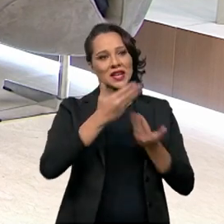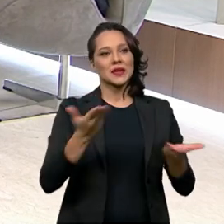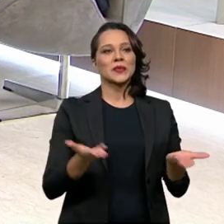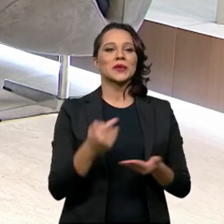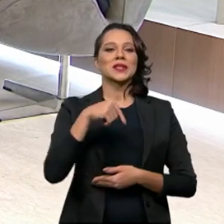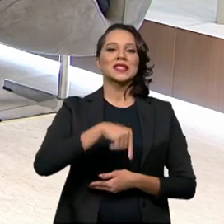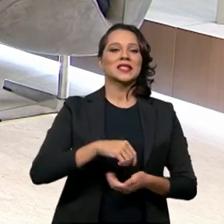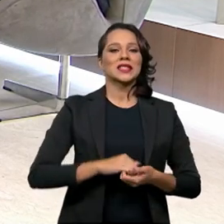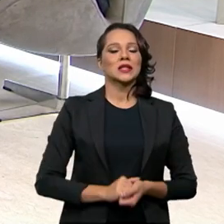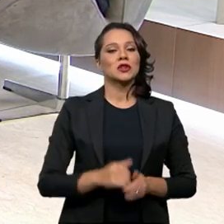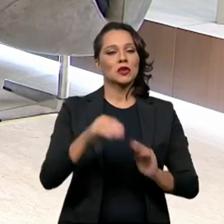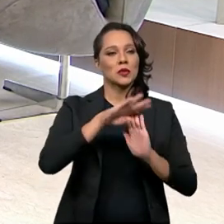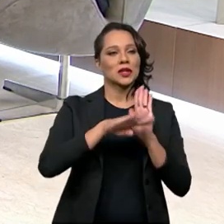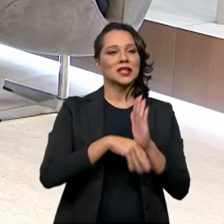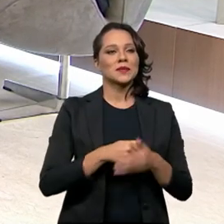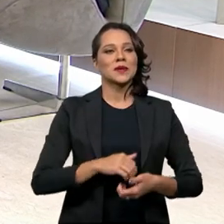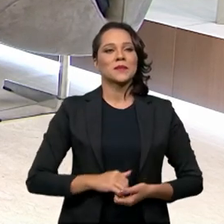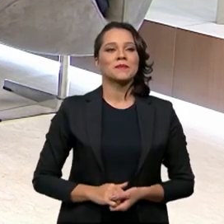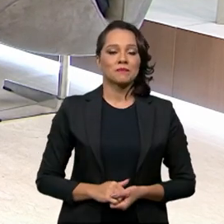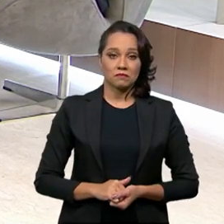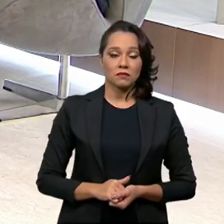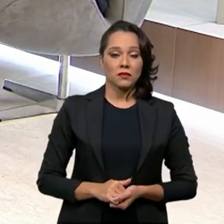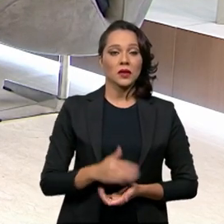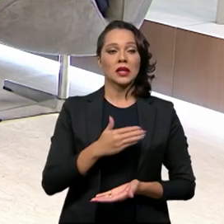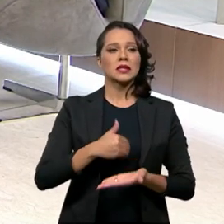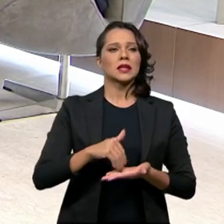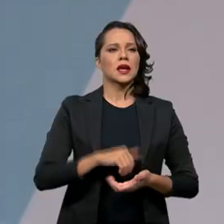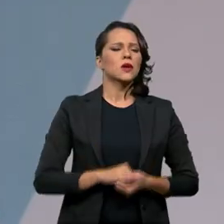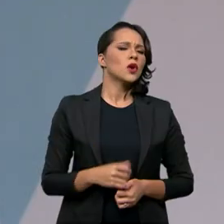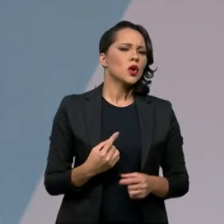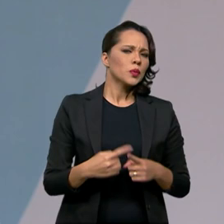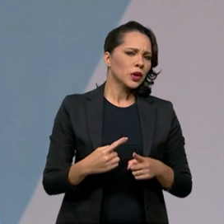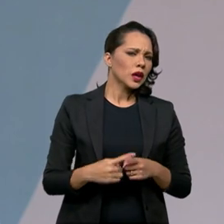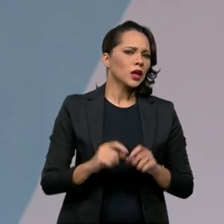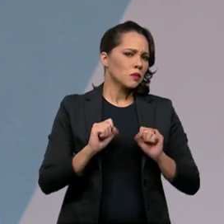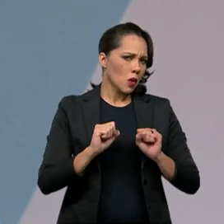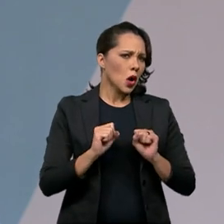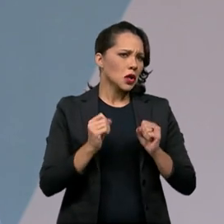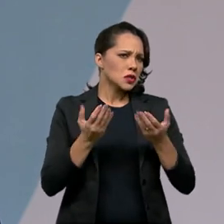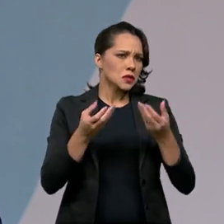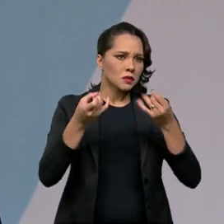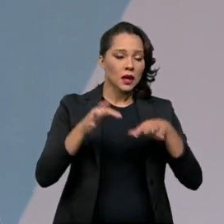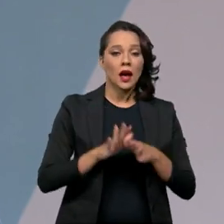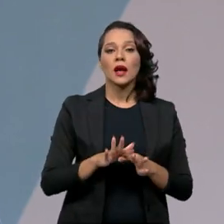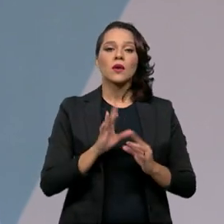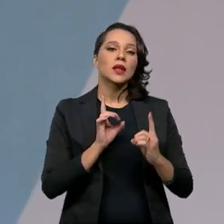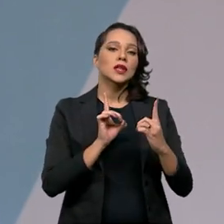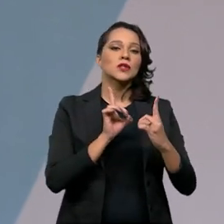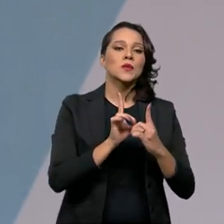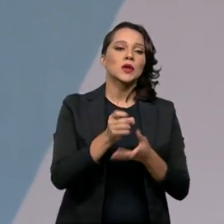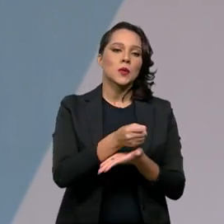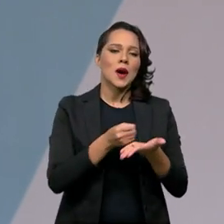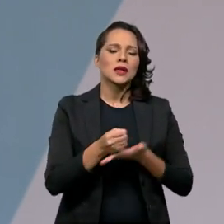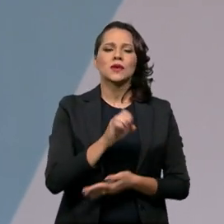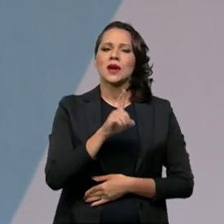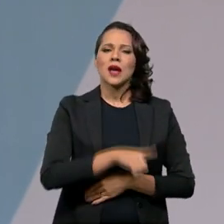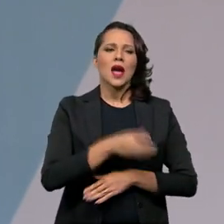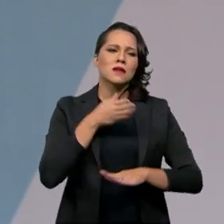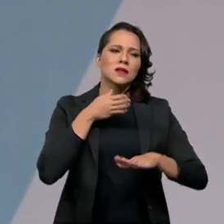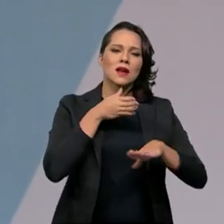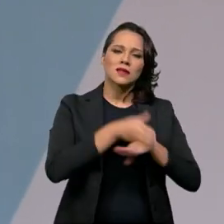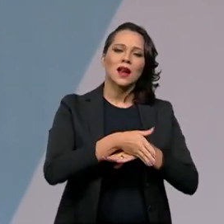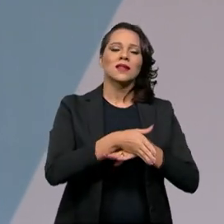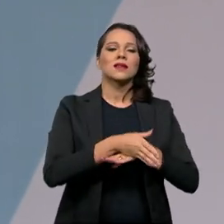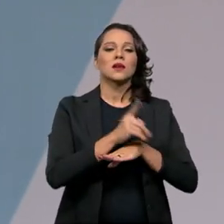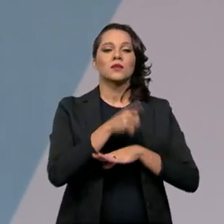presença aqui no Brasil em pauta. Secretário, por que a gente pode dizer que a atenção primária, ela é a porta de